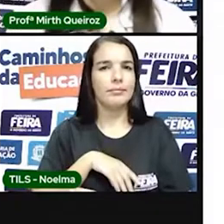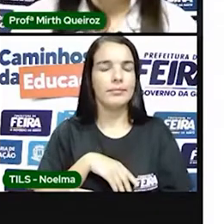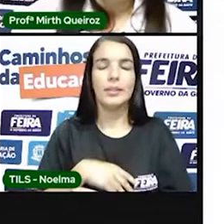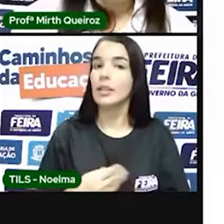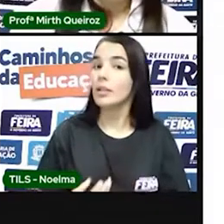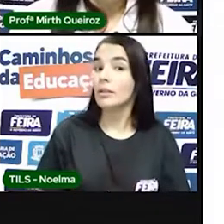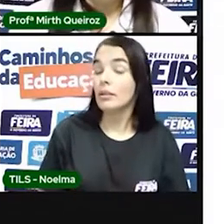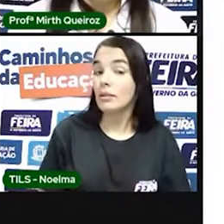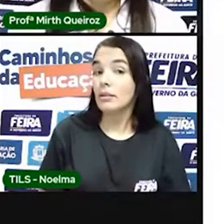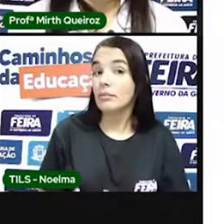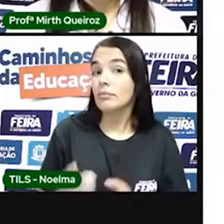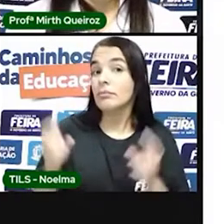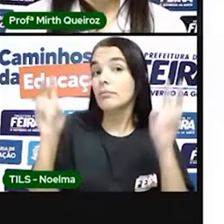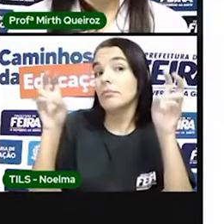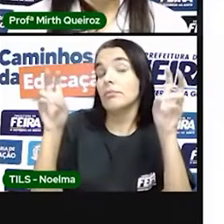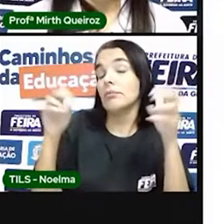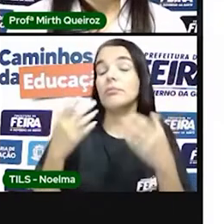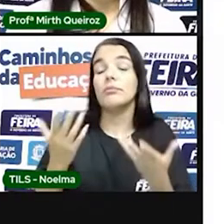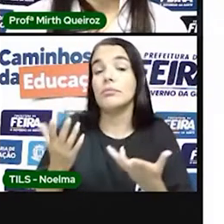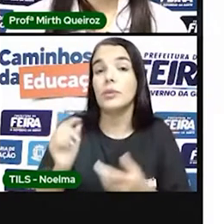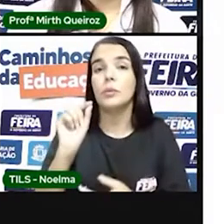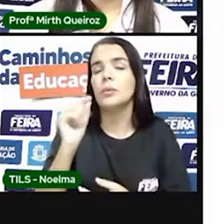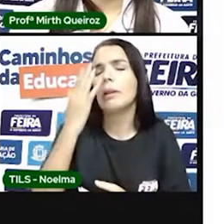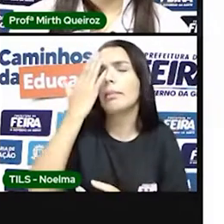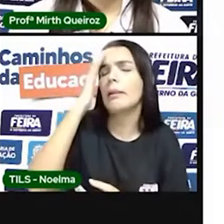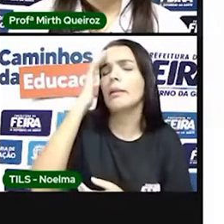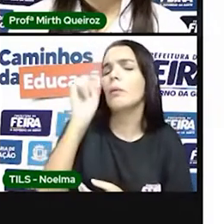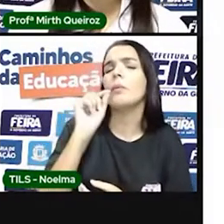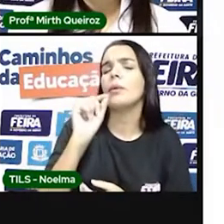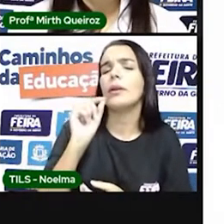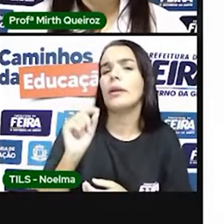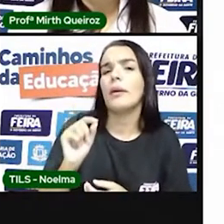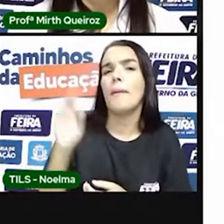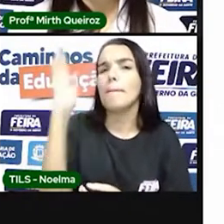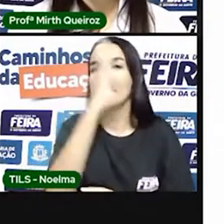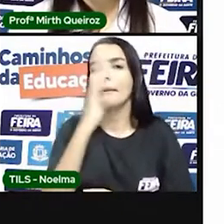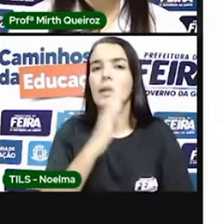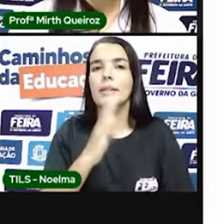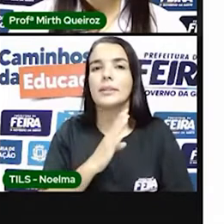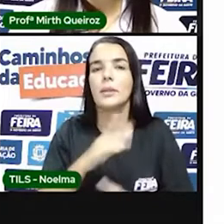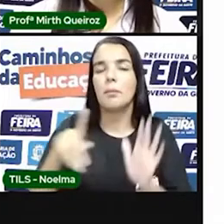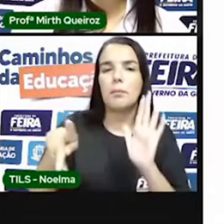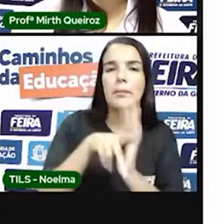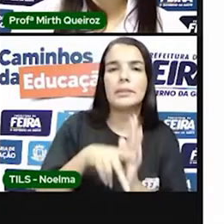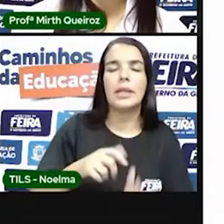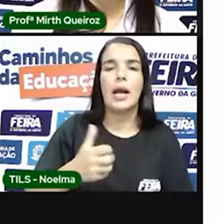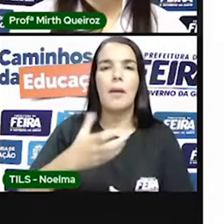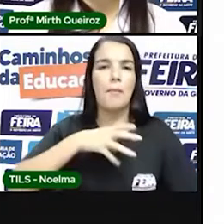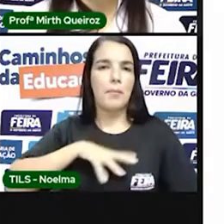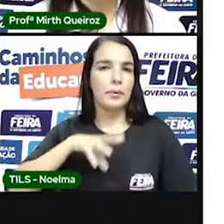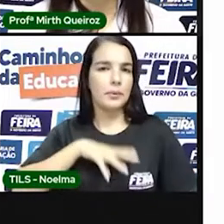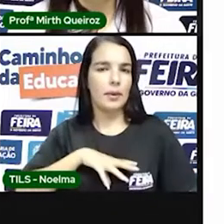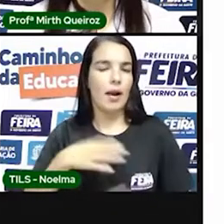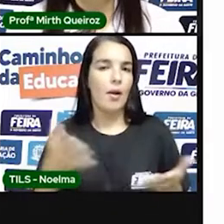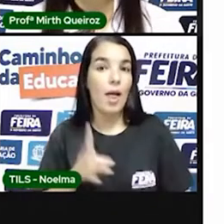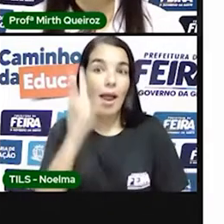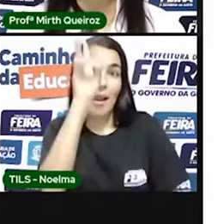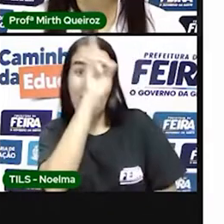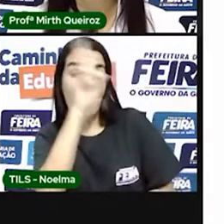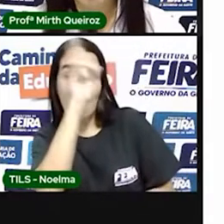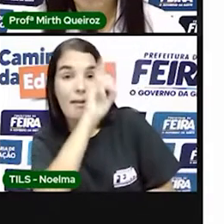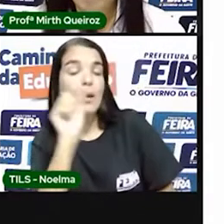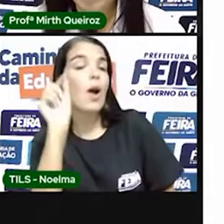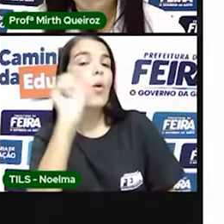E para a gente entender o que foi o Brasil Colônia, vamos relembrar algumas coisas para a gente entender